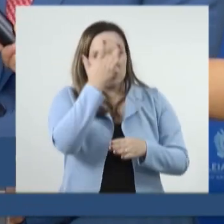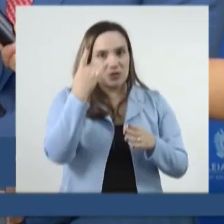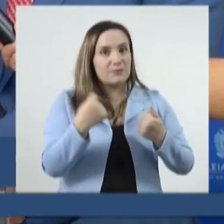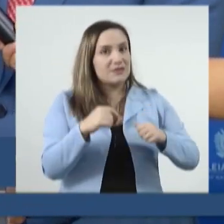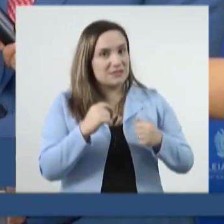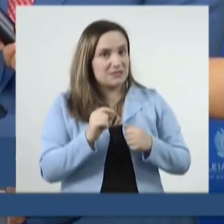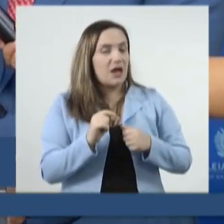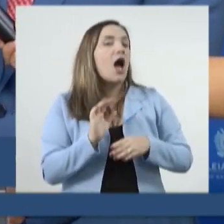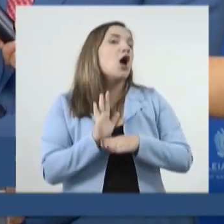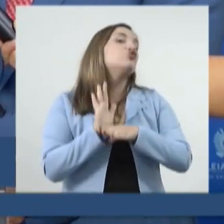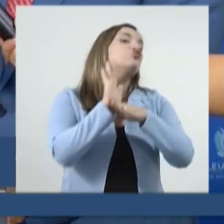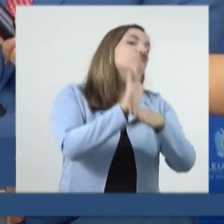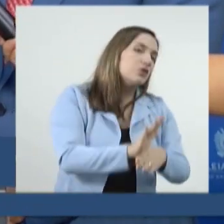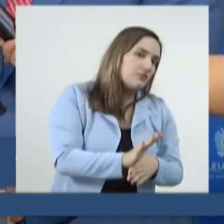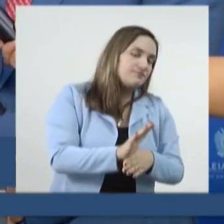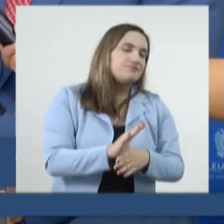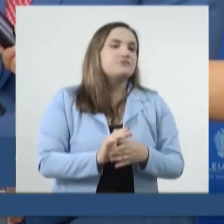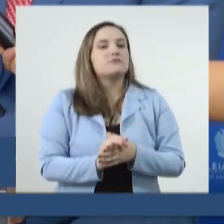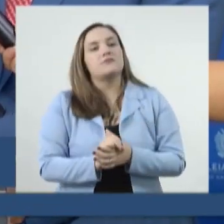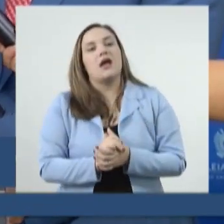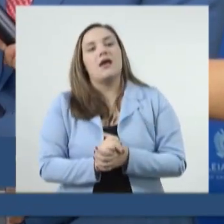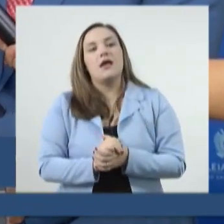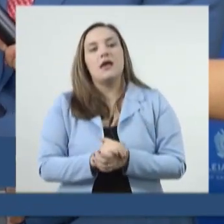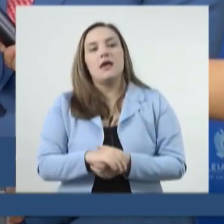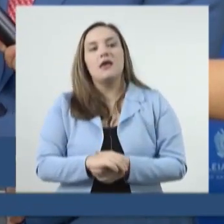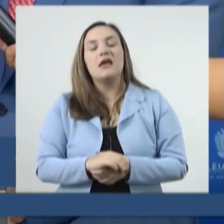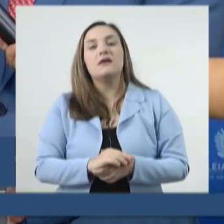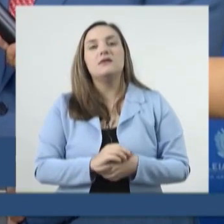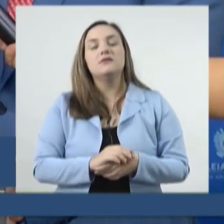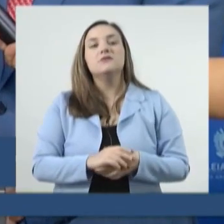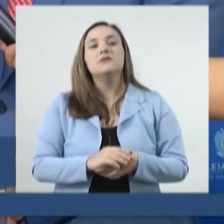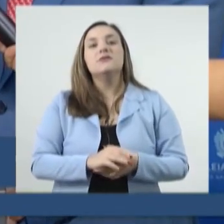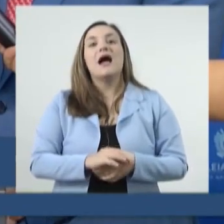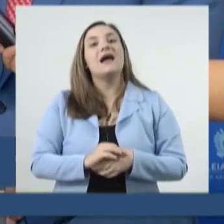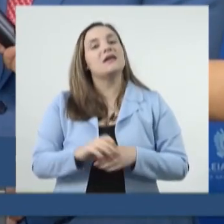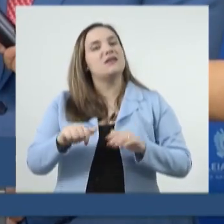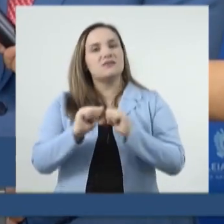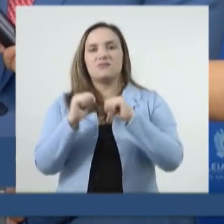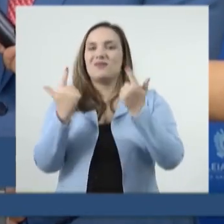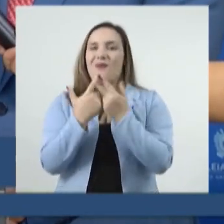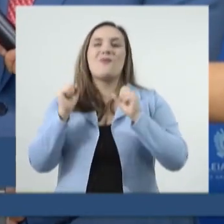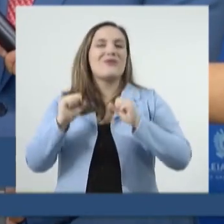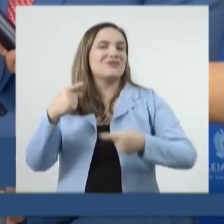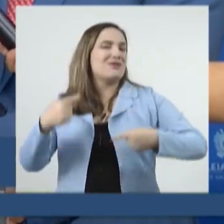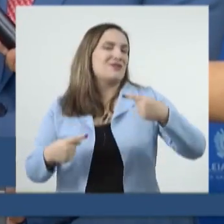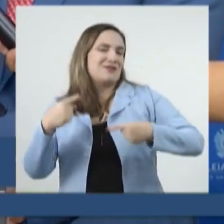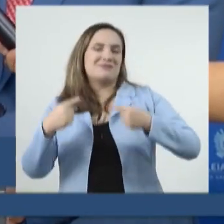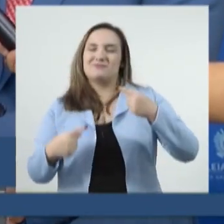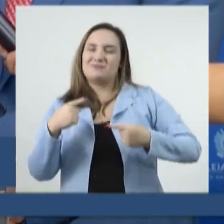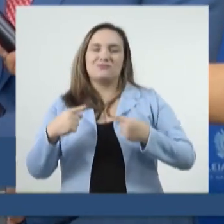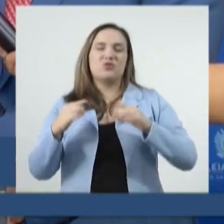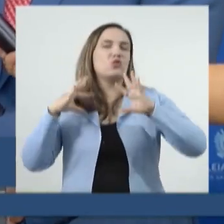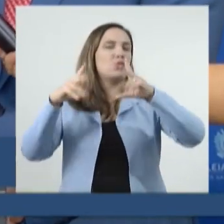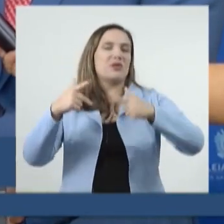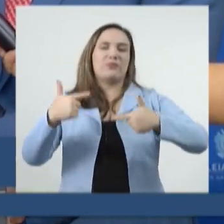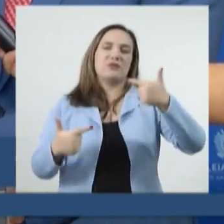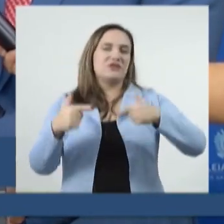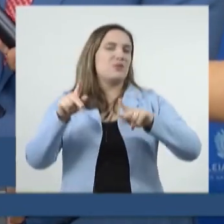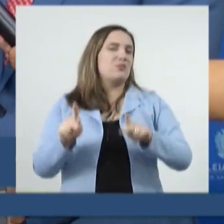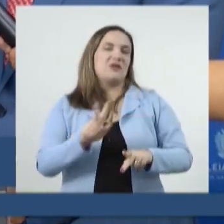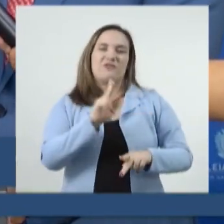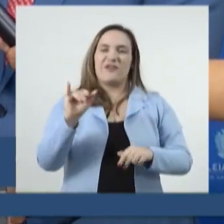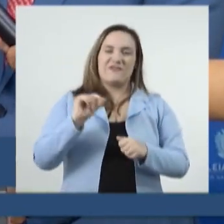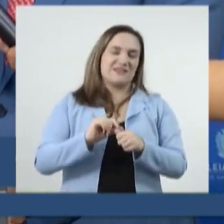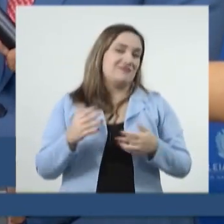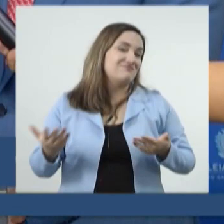E, claro, a Assembleia Legislativa é a casa que tem a condição de fazer o debate sobre todas essas políticas públicas.